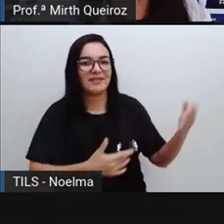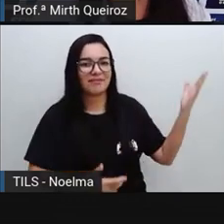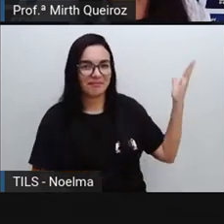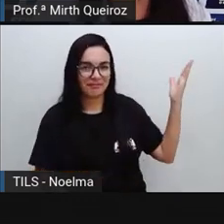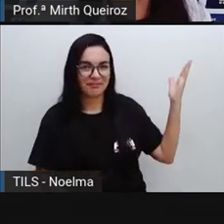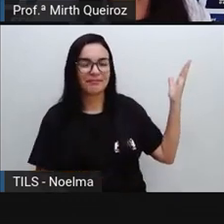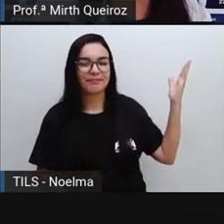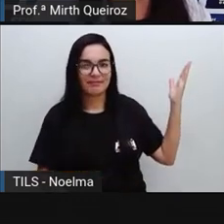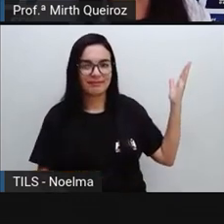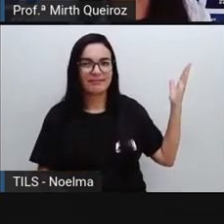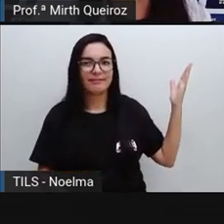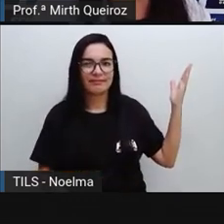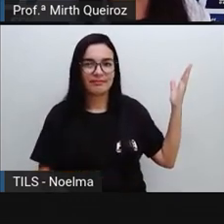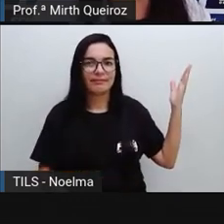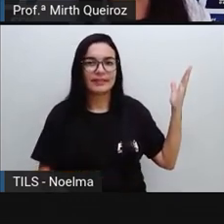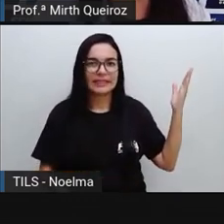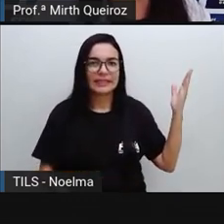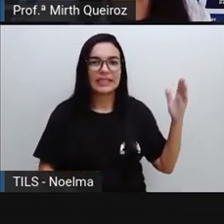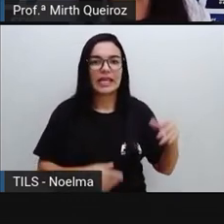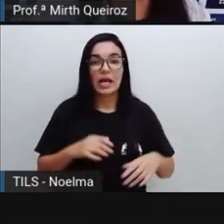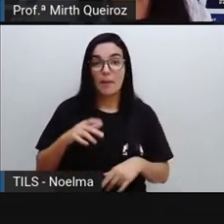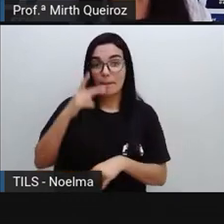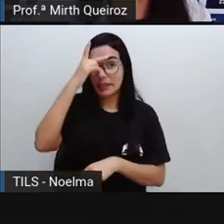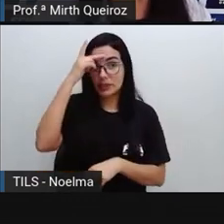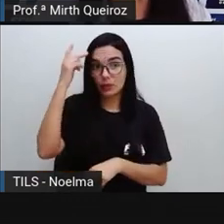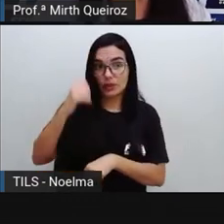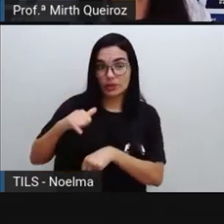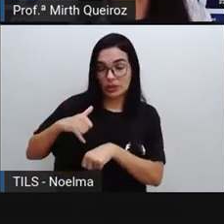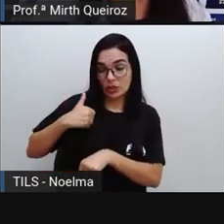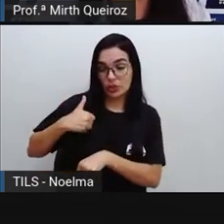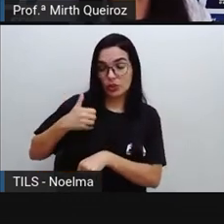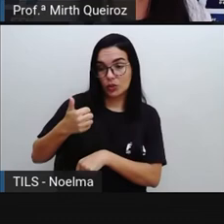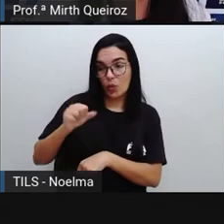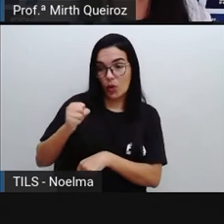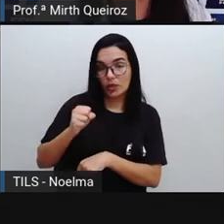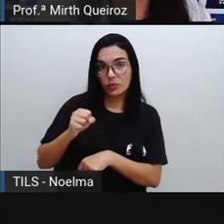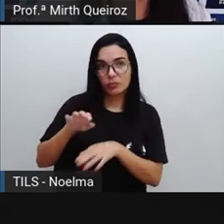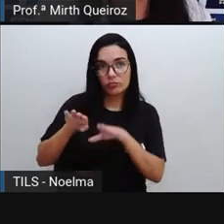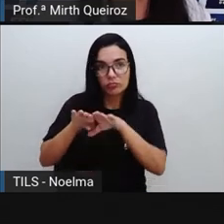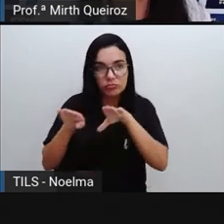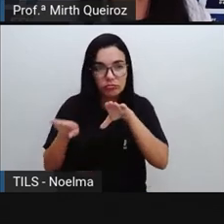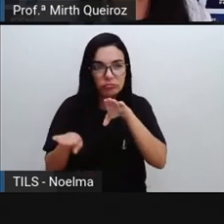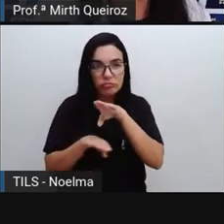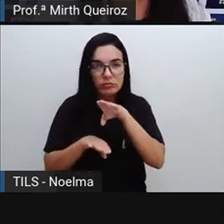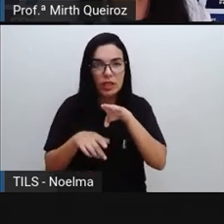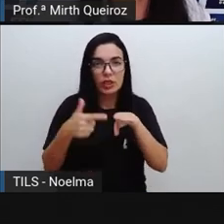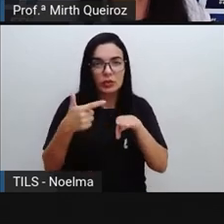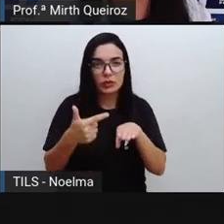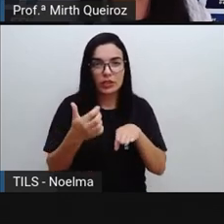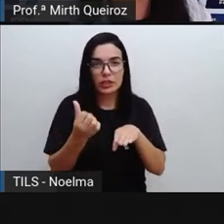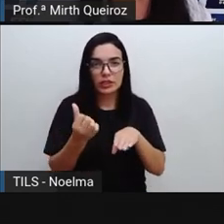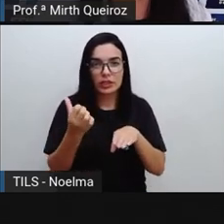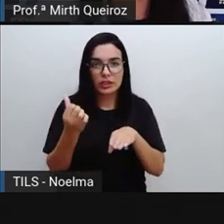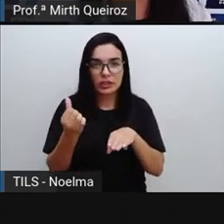aplicadas, né? Pessoas de 18 anos está bem inferior. São 266